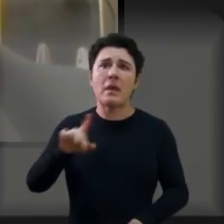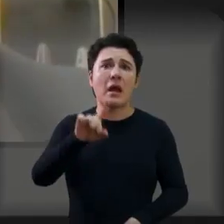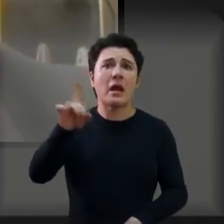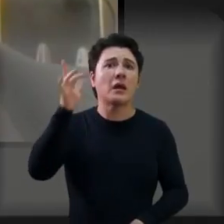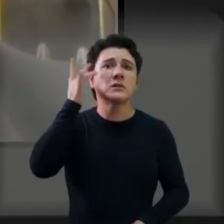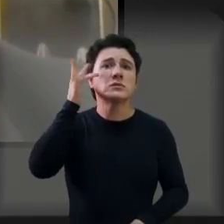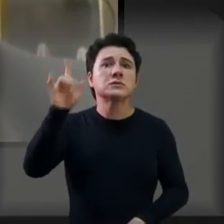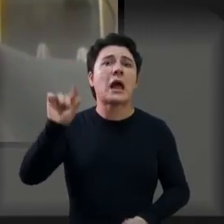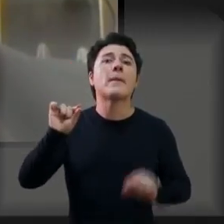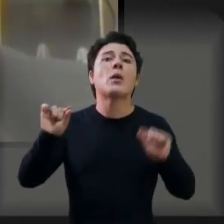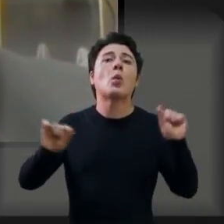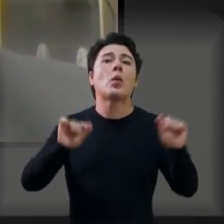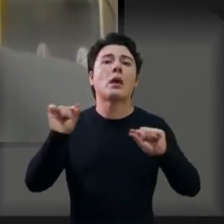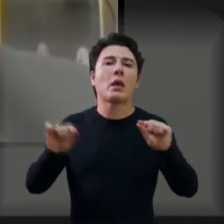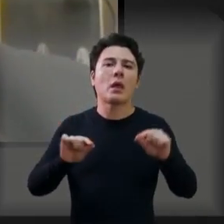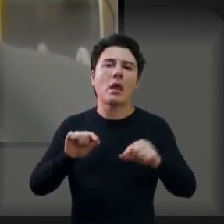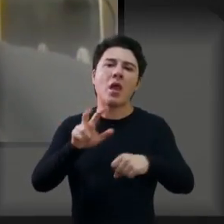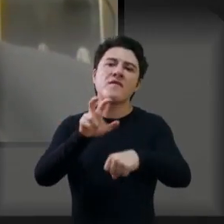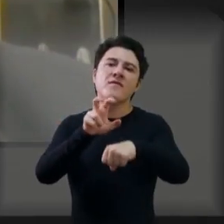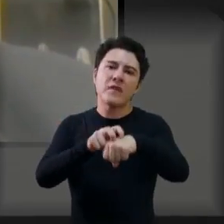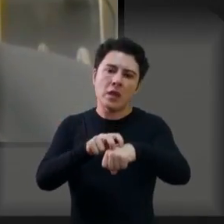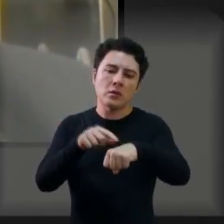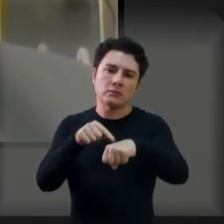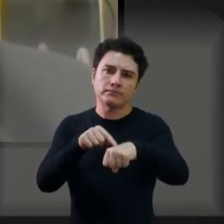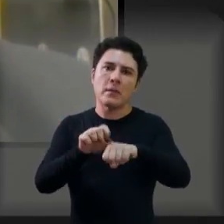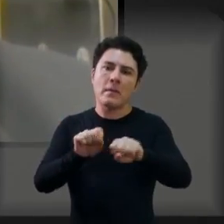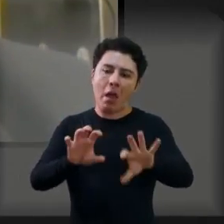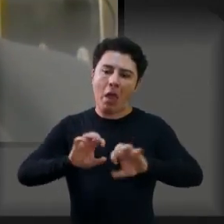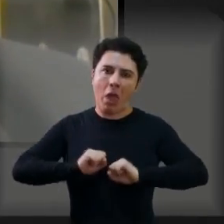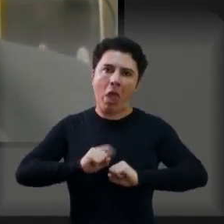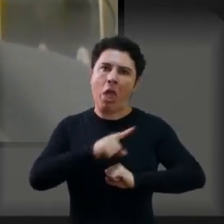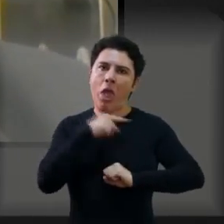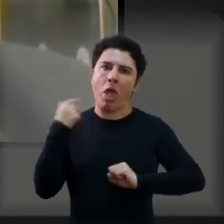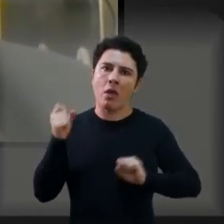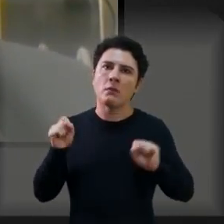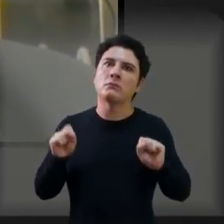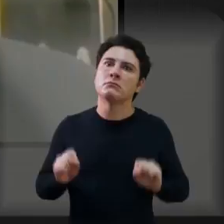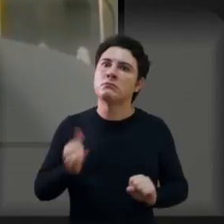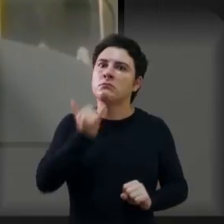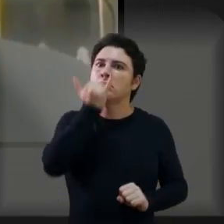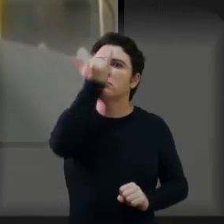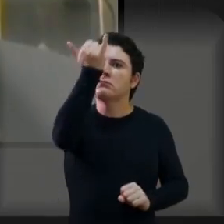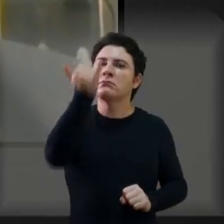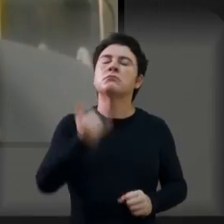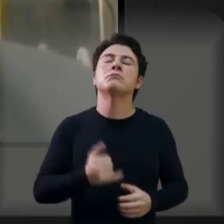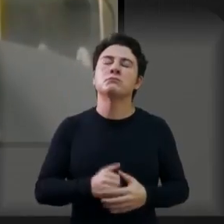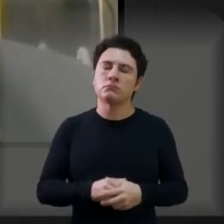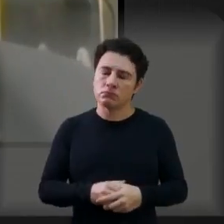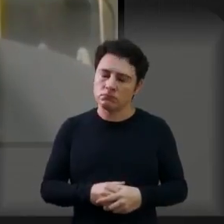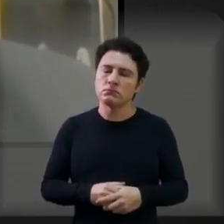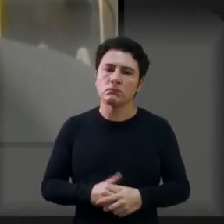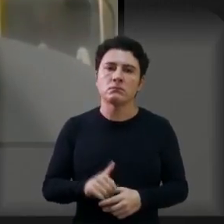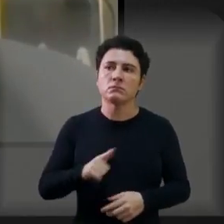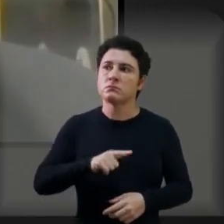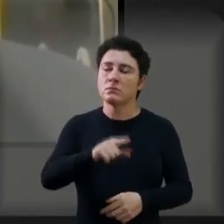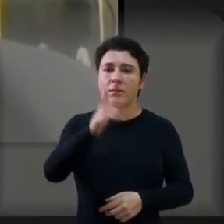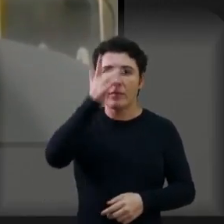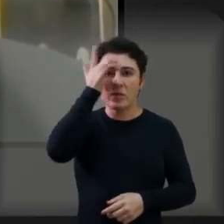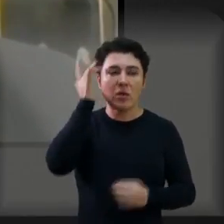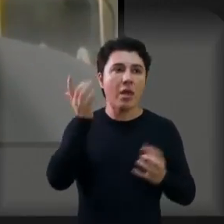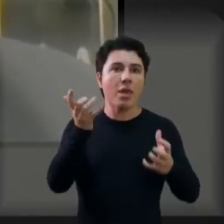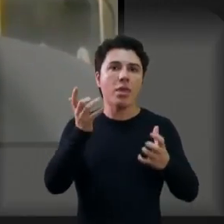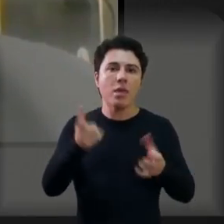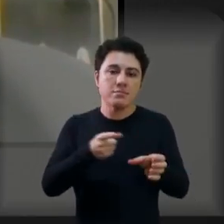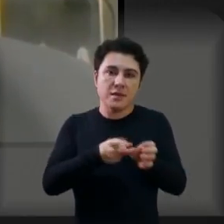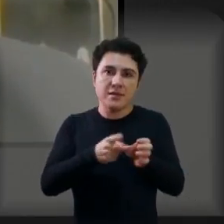beabá do vírus mortal. Então, é muito triste saber que tem pessoas que querem comandar a cidade